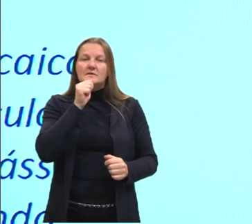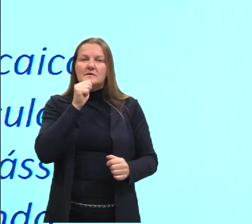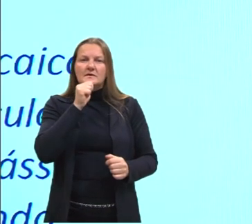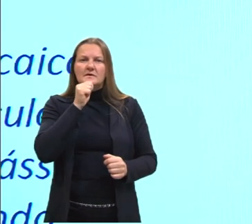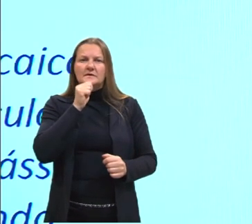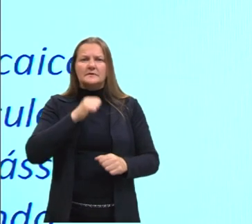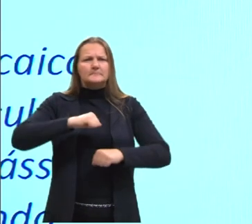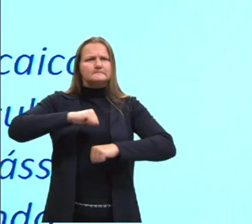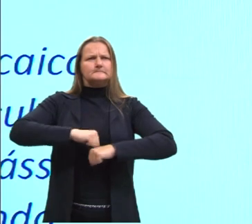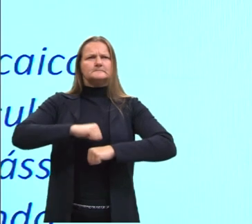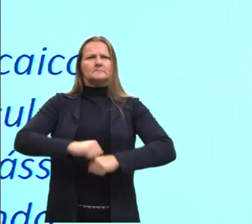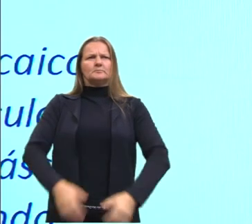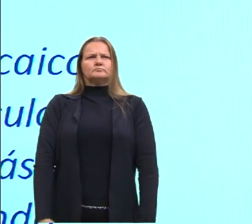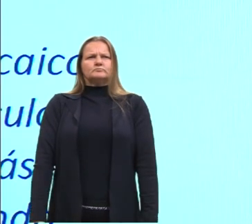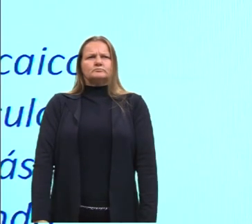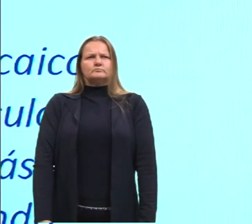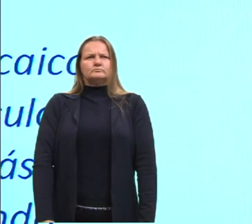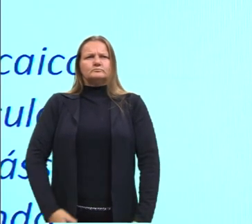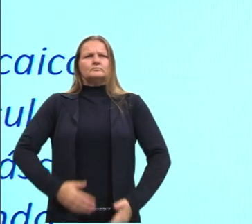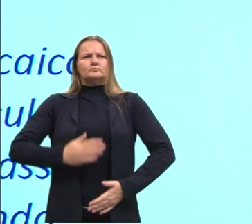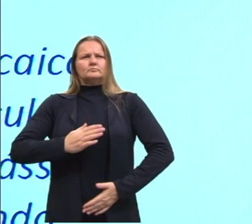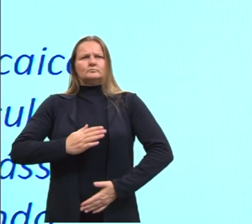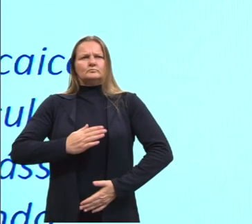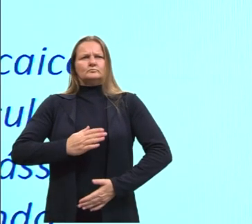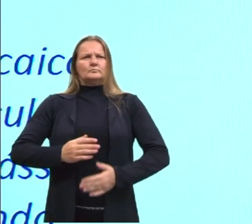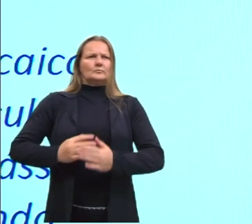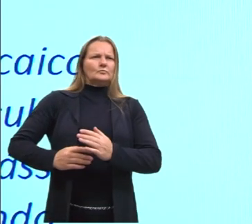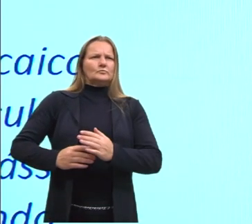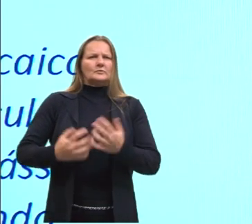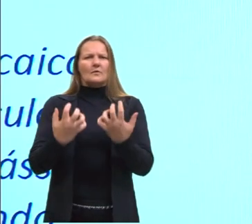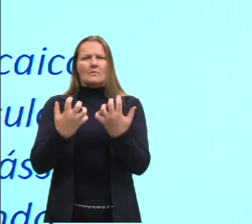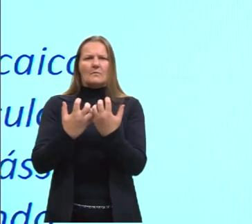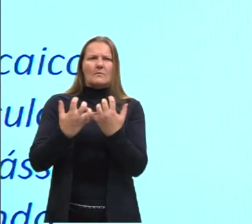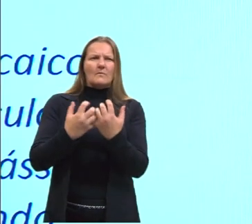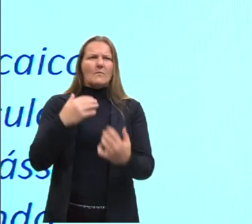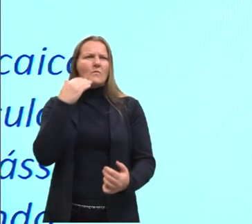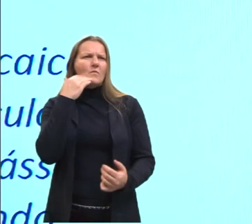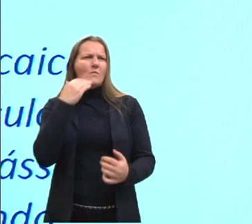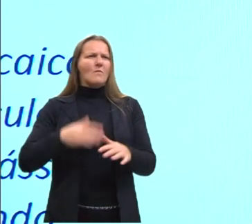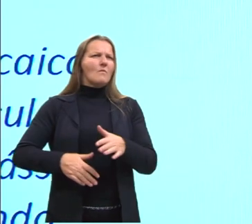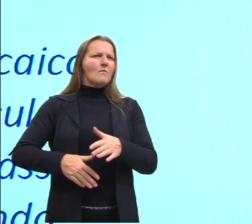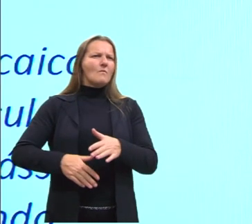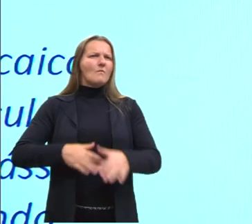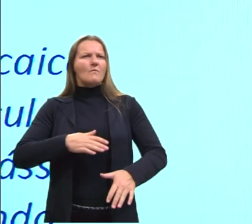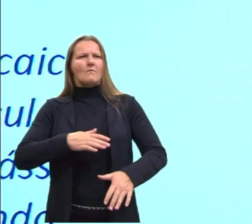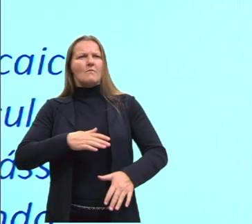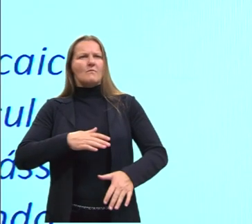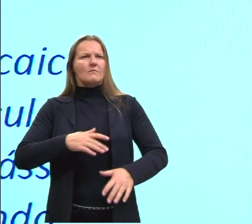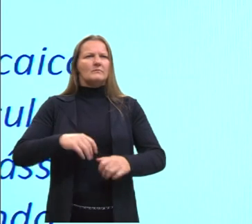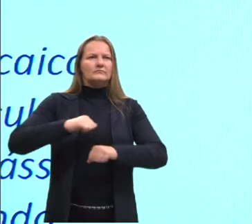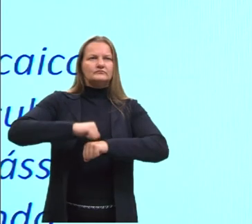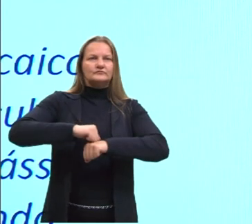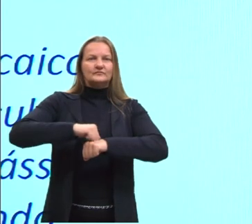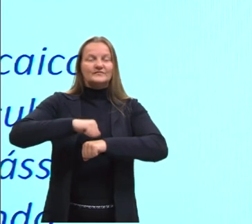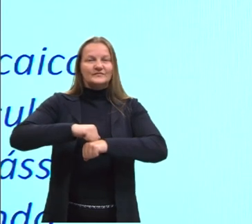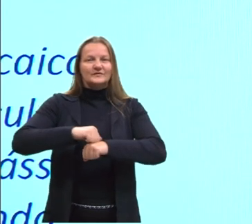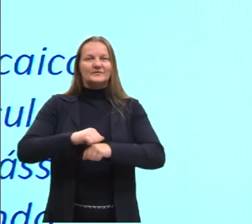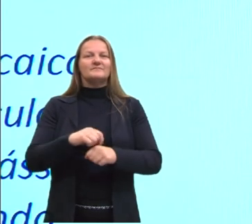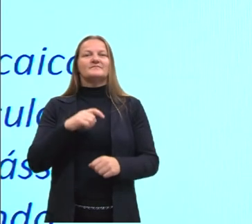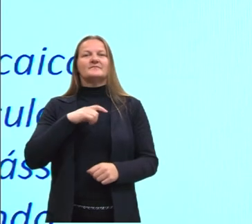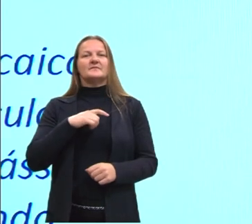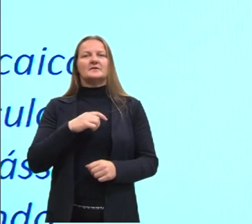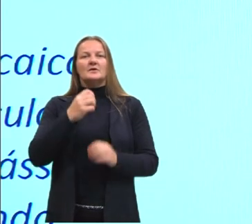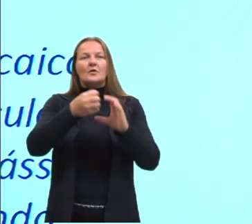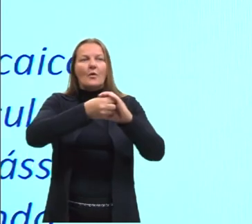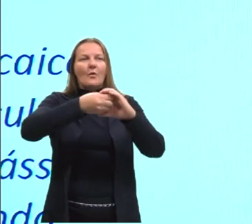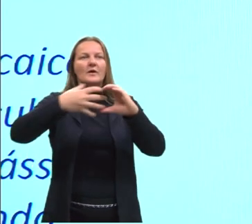rígidas, ainda estão travadas, endurecidas, trazendo consigo muita